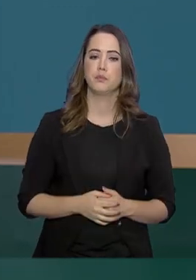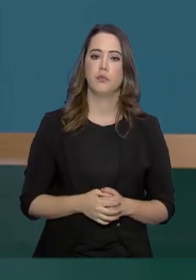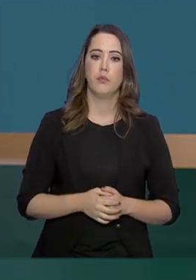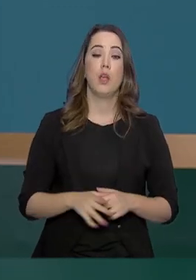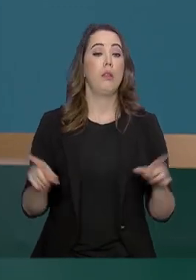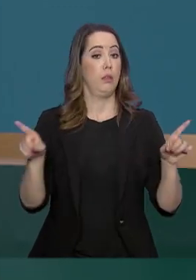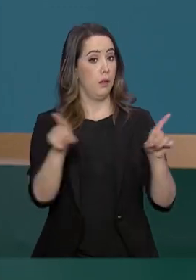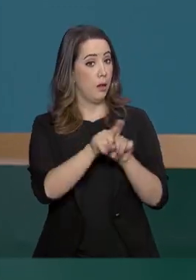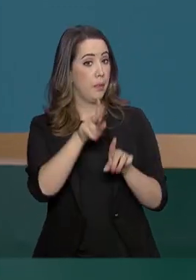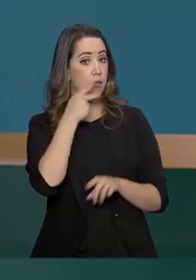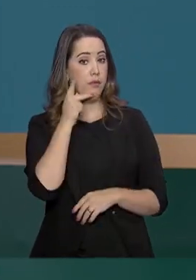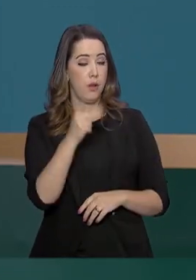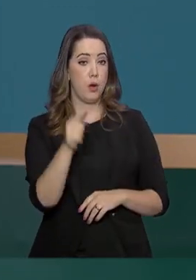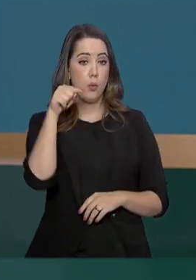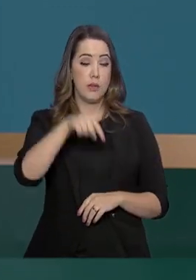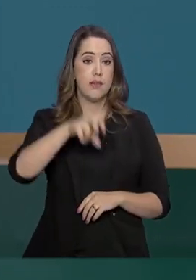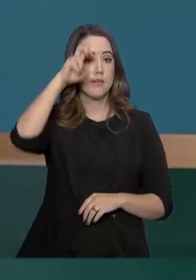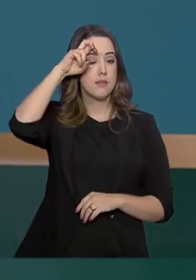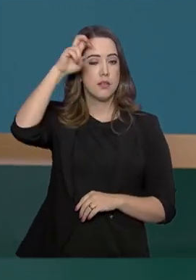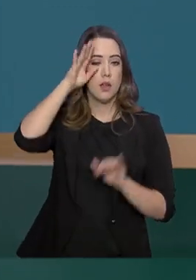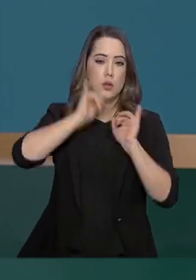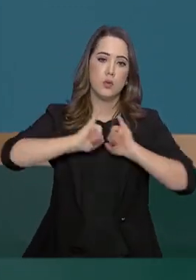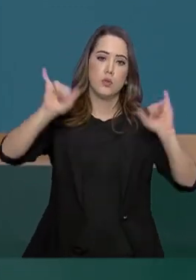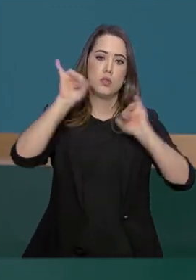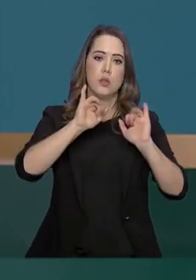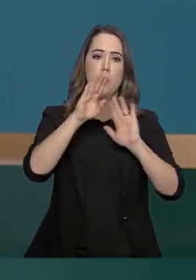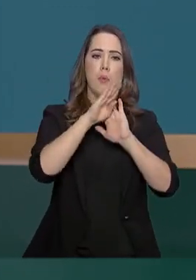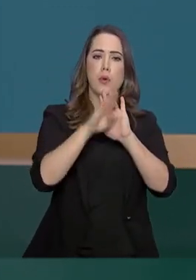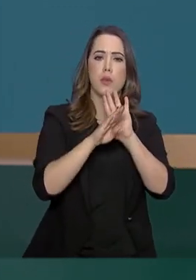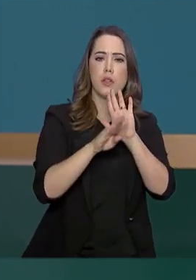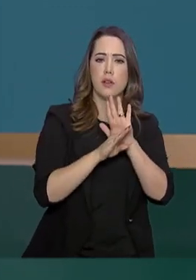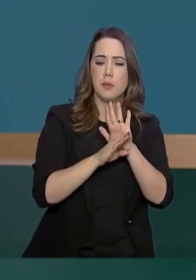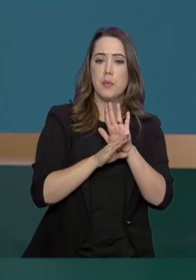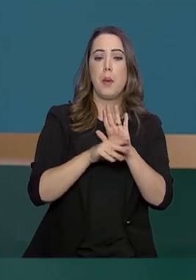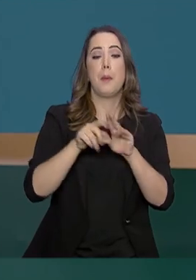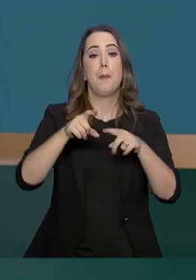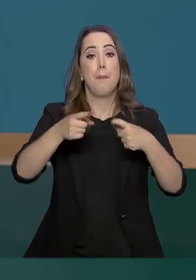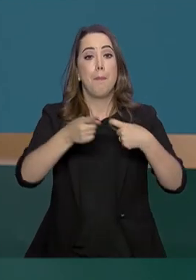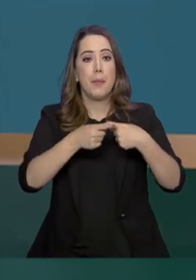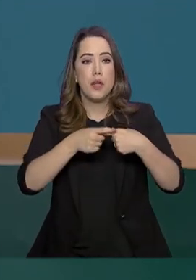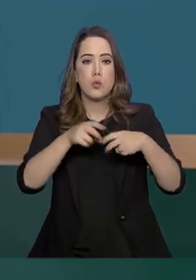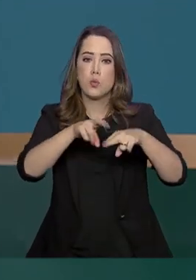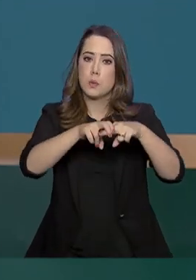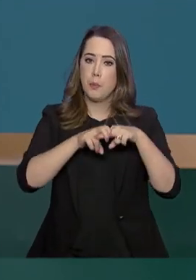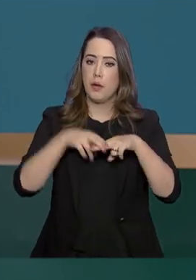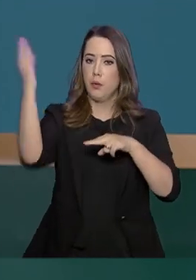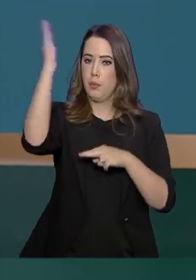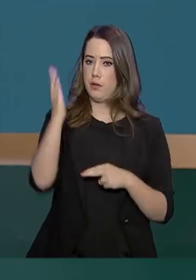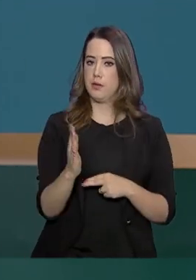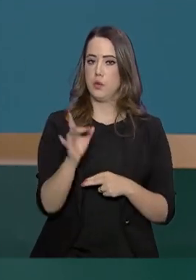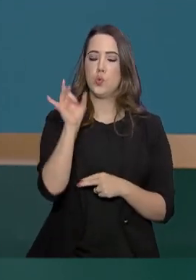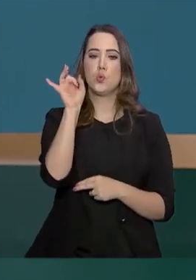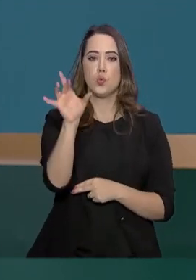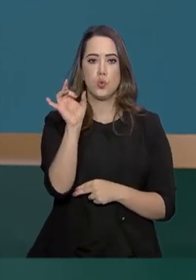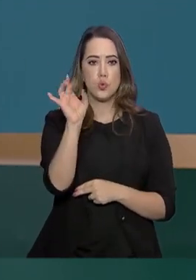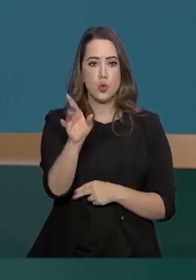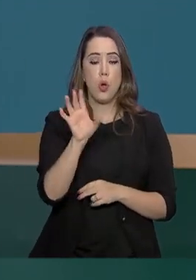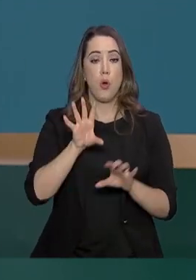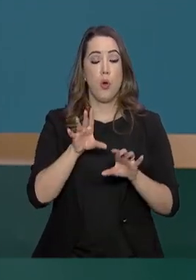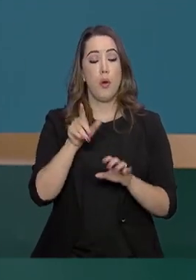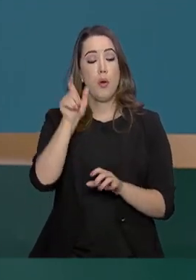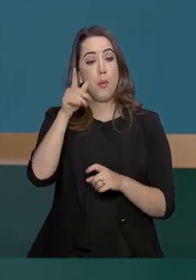ainda que será anunciado nesta quinta-feira o programa Médicos pelo Brasil. Segundo Mandetta, apenas profissionais com